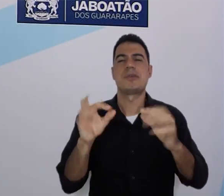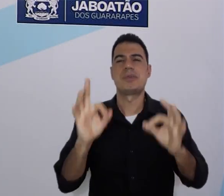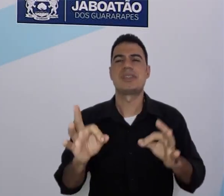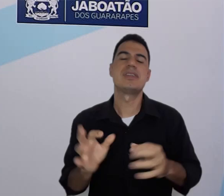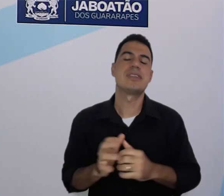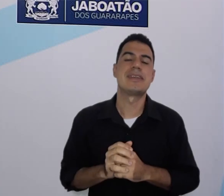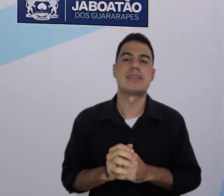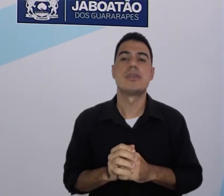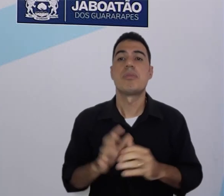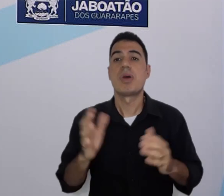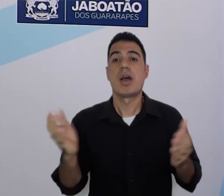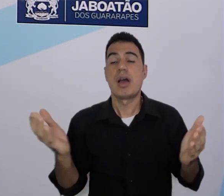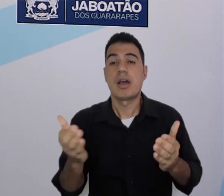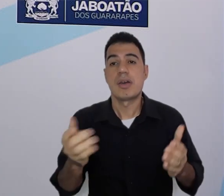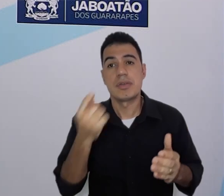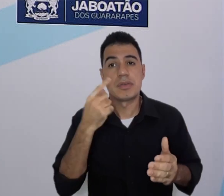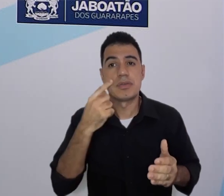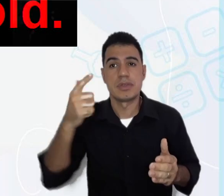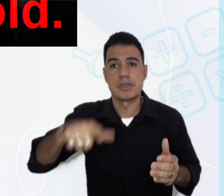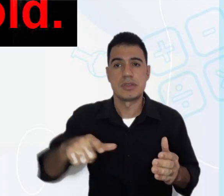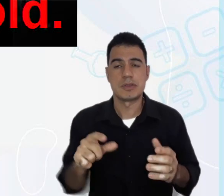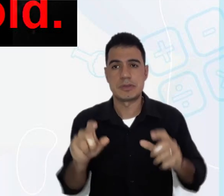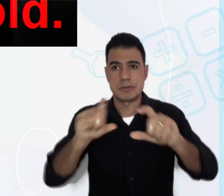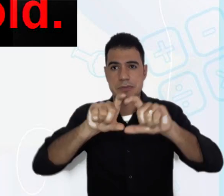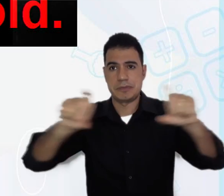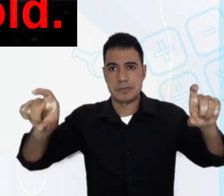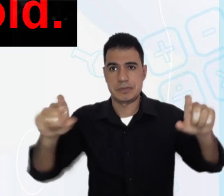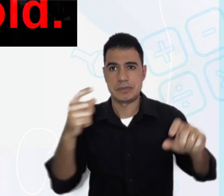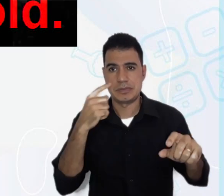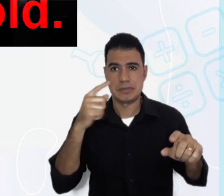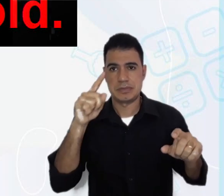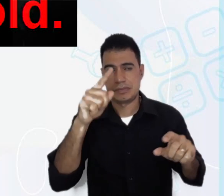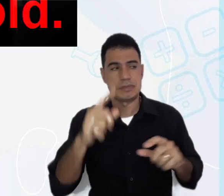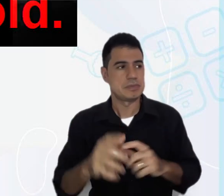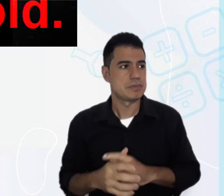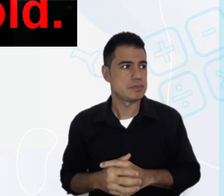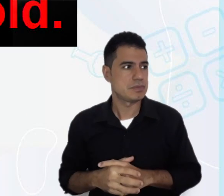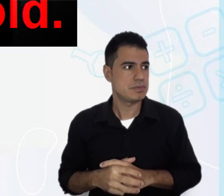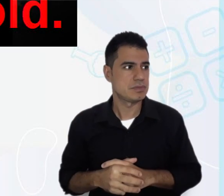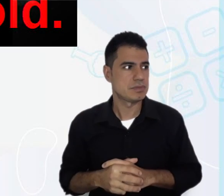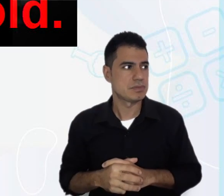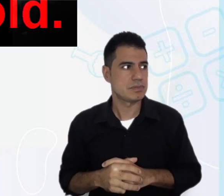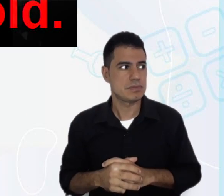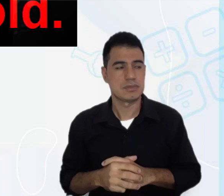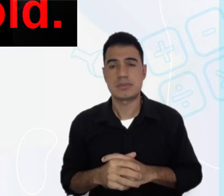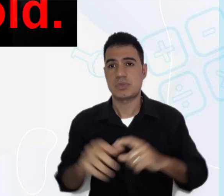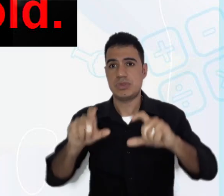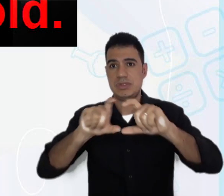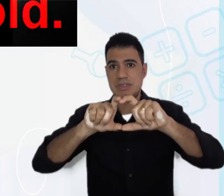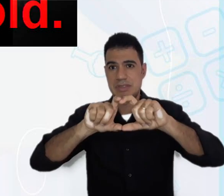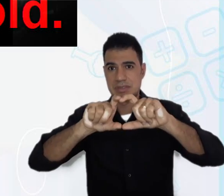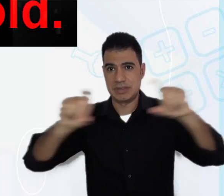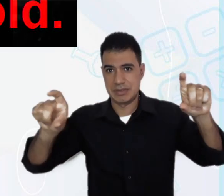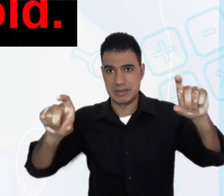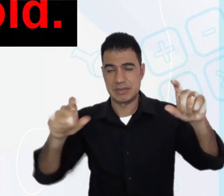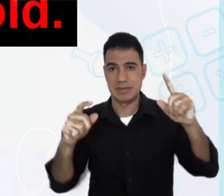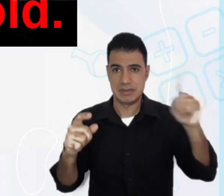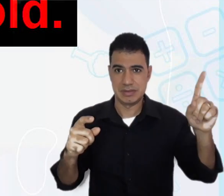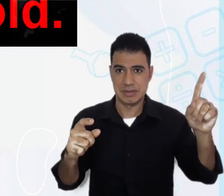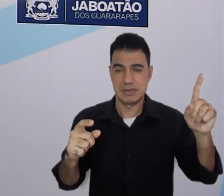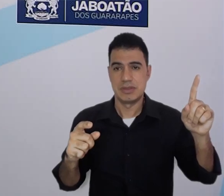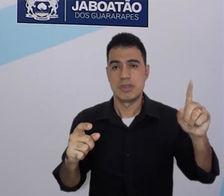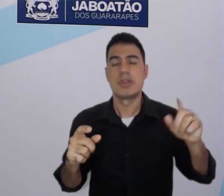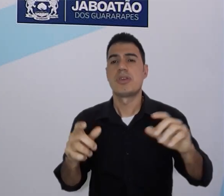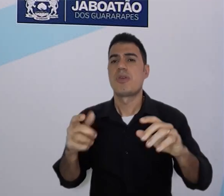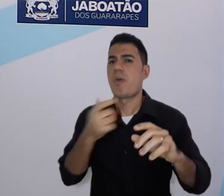passadas. Então, vamos dar uma olhada. I am 14 years old. Então,